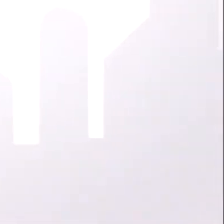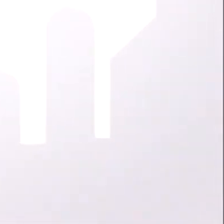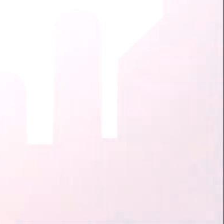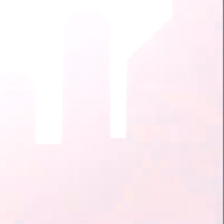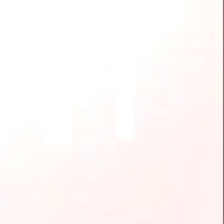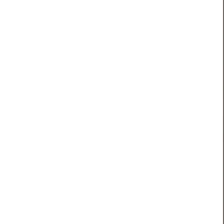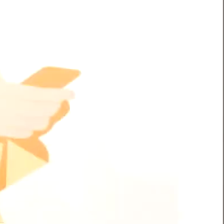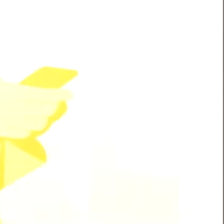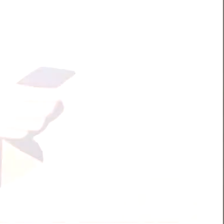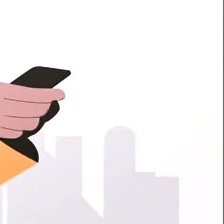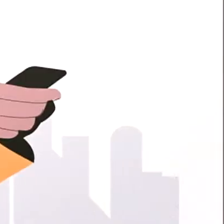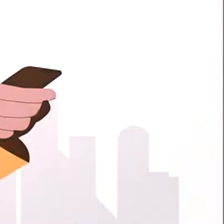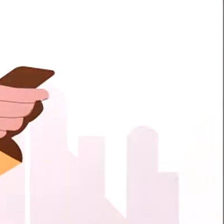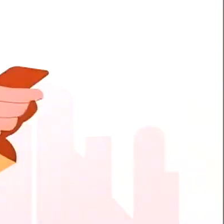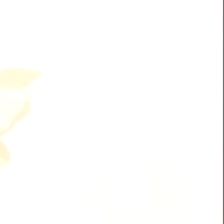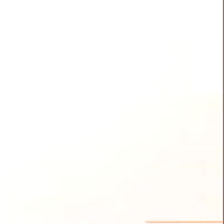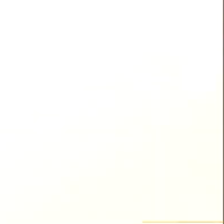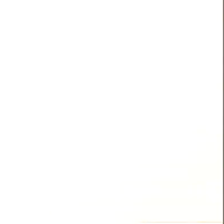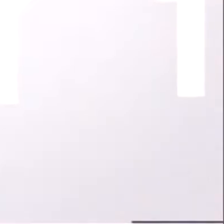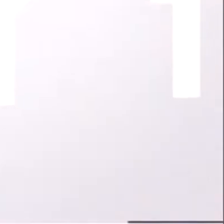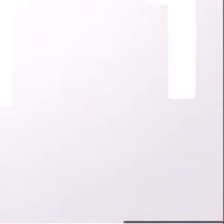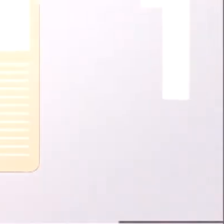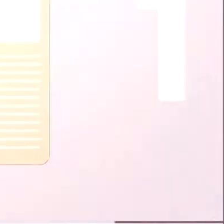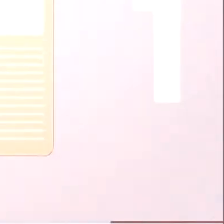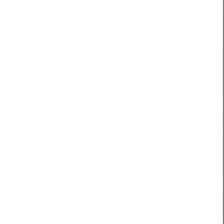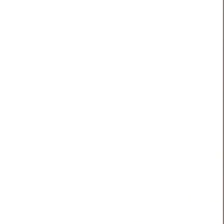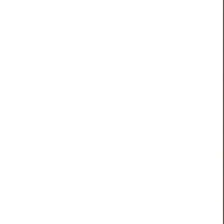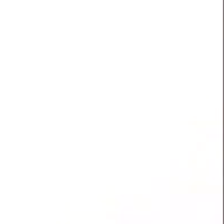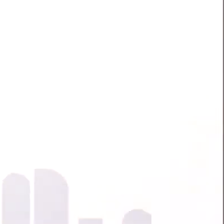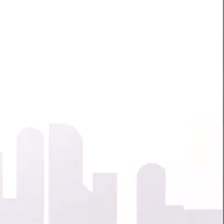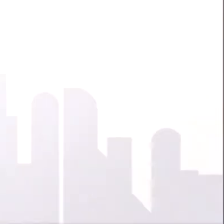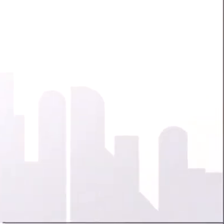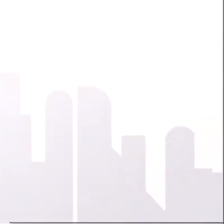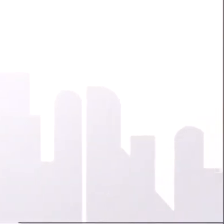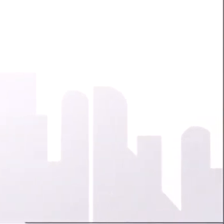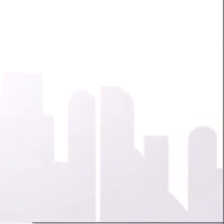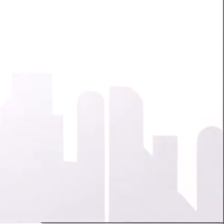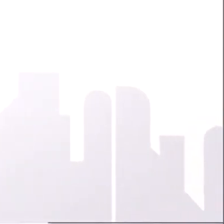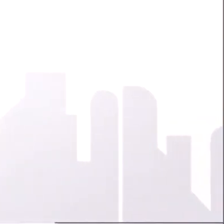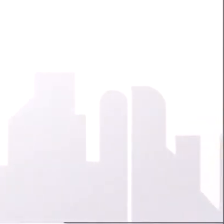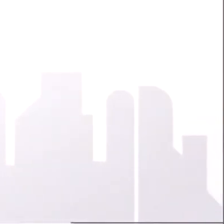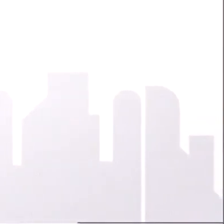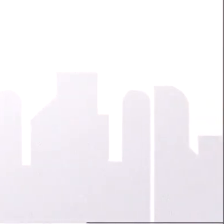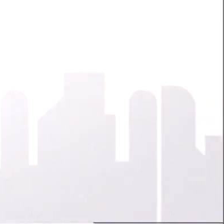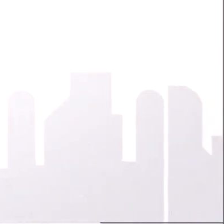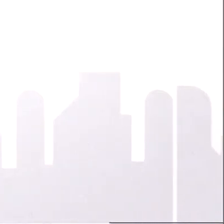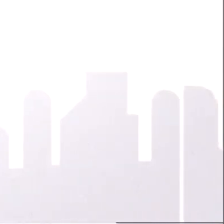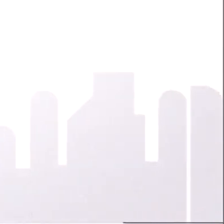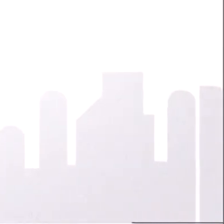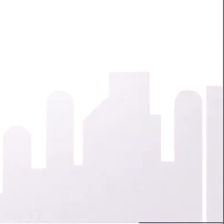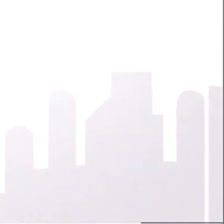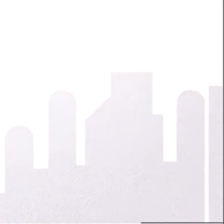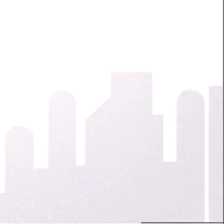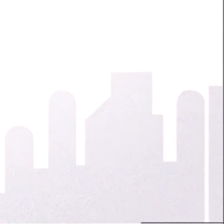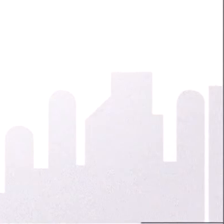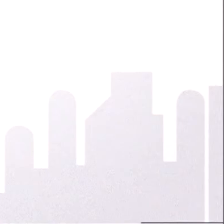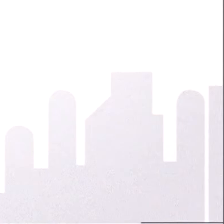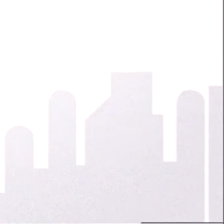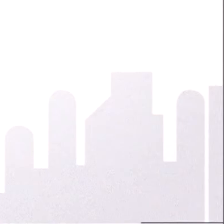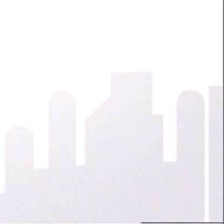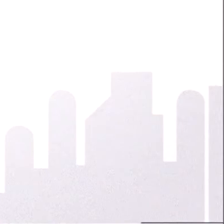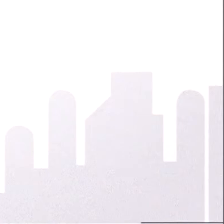tchau!